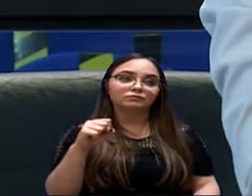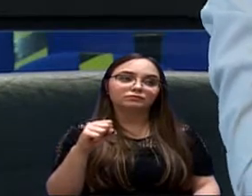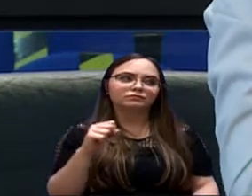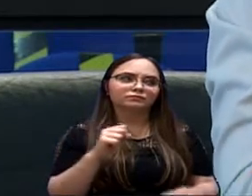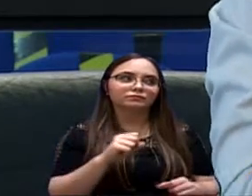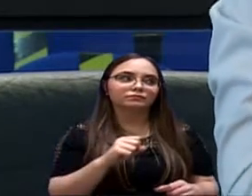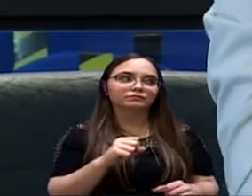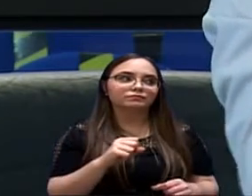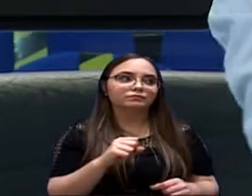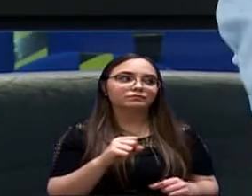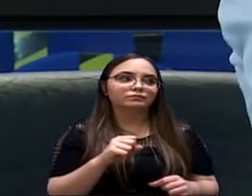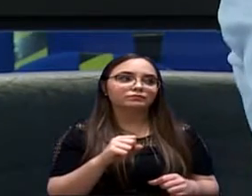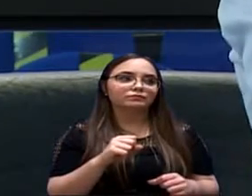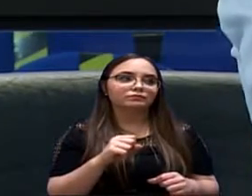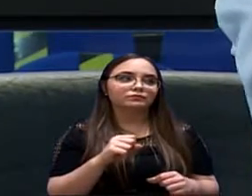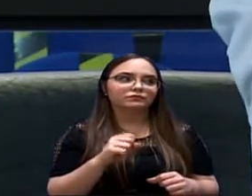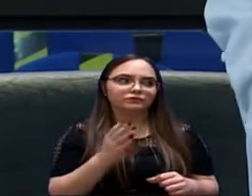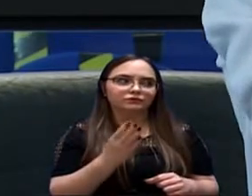Aí, eu construo